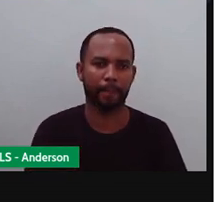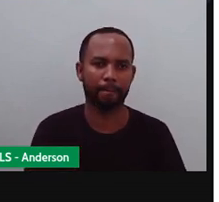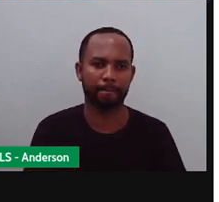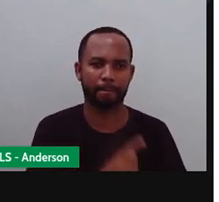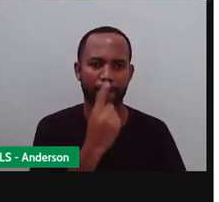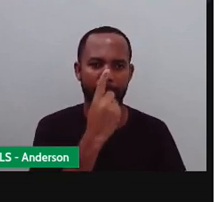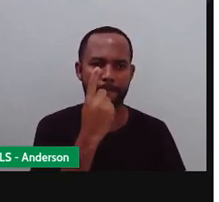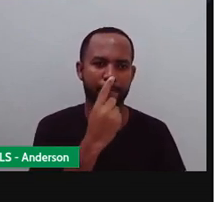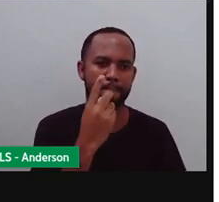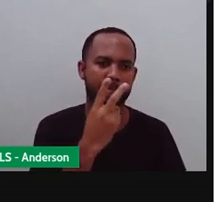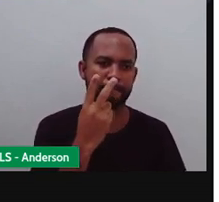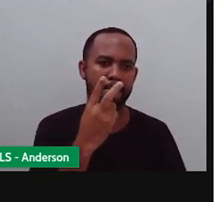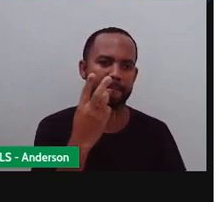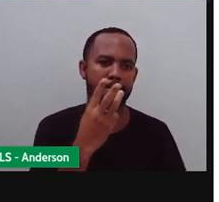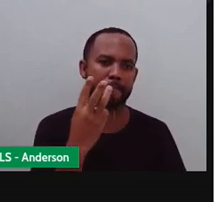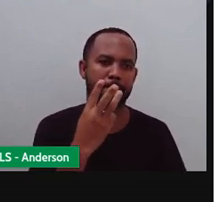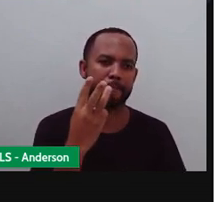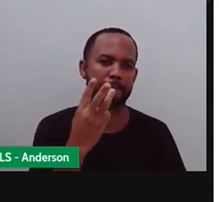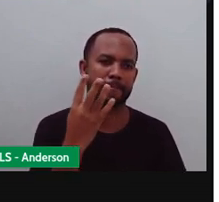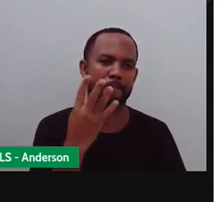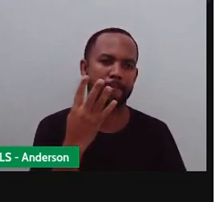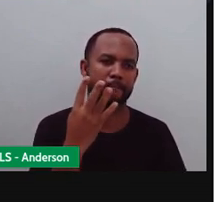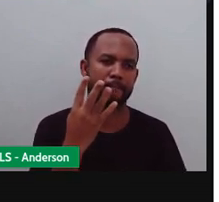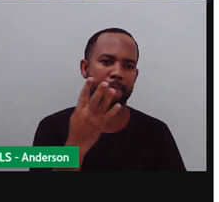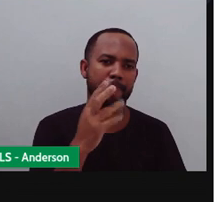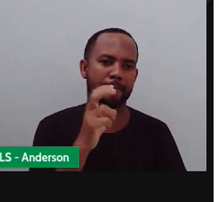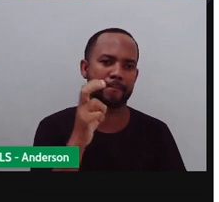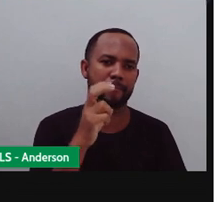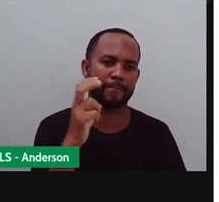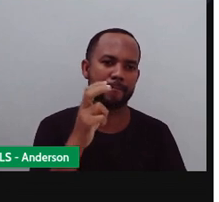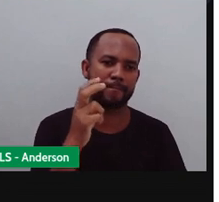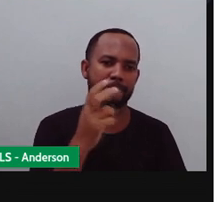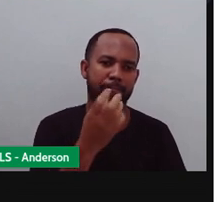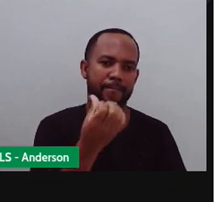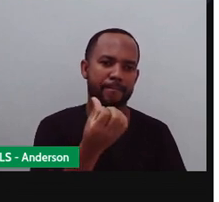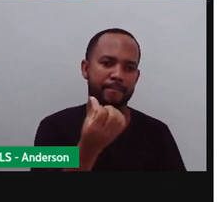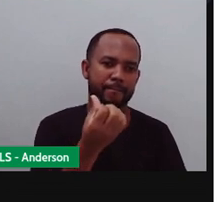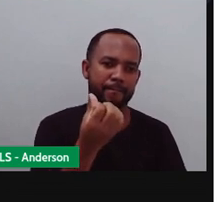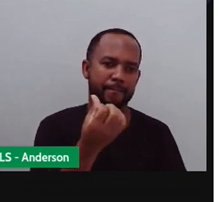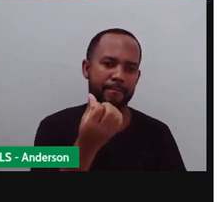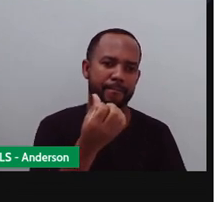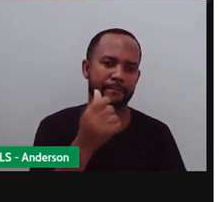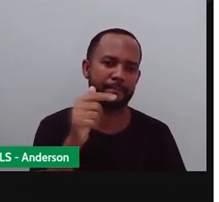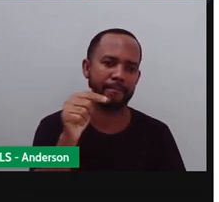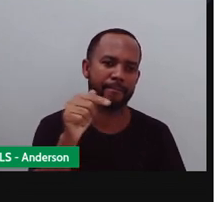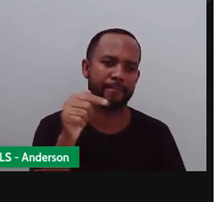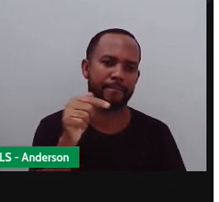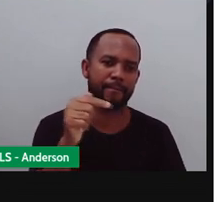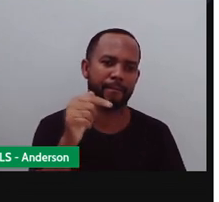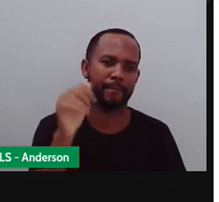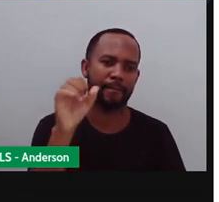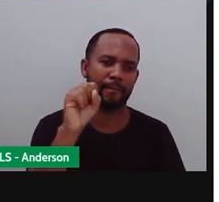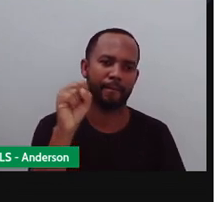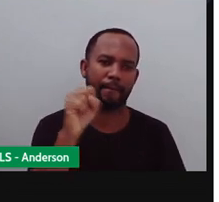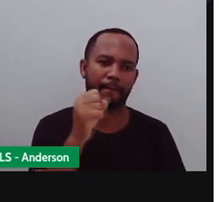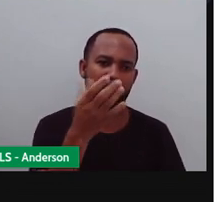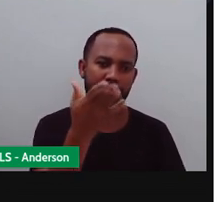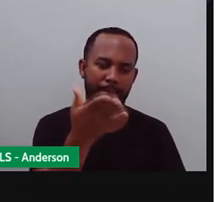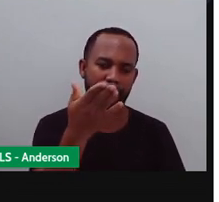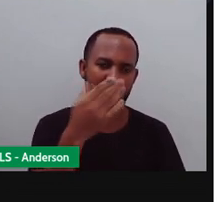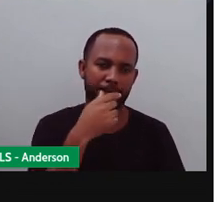Um, dois, três, quatro, cinco, seis, sete,